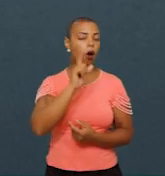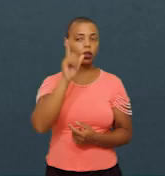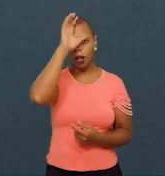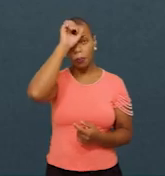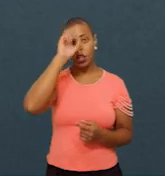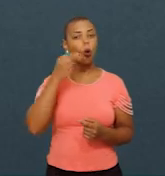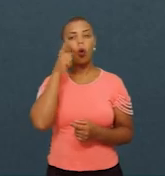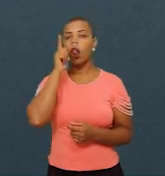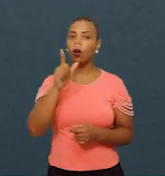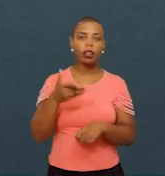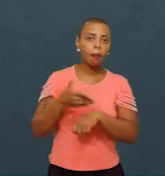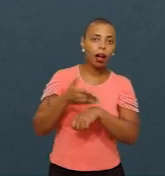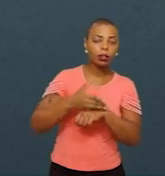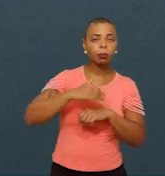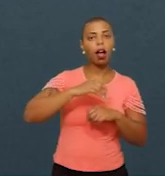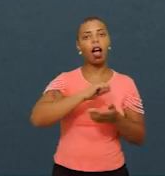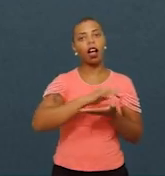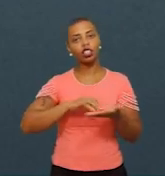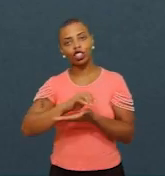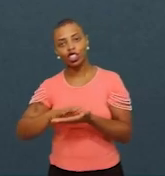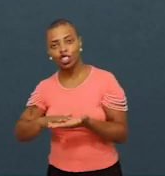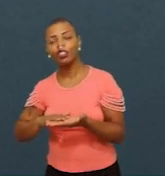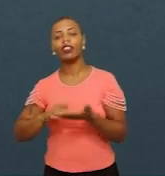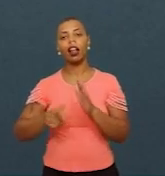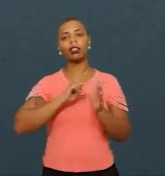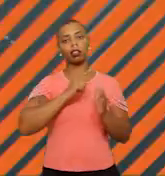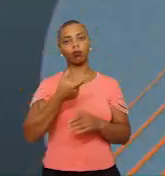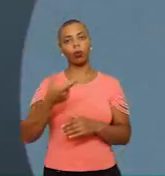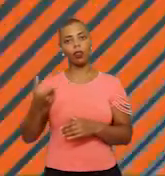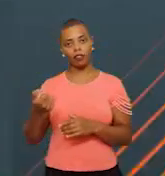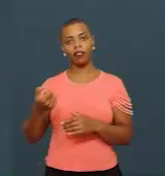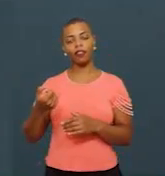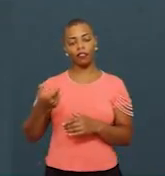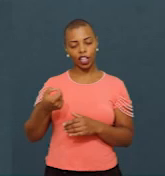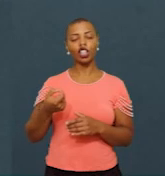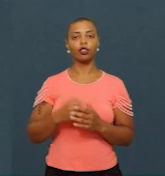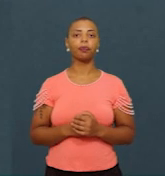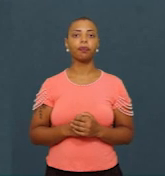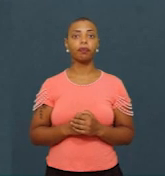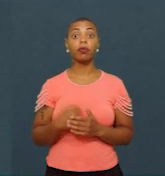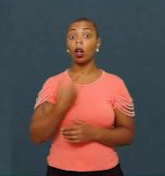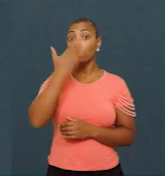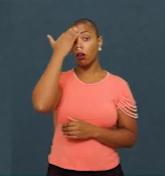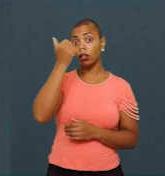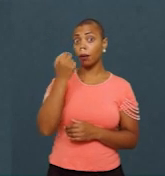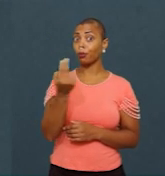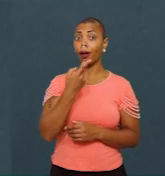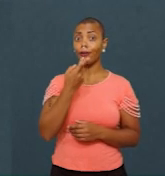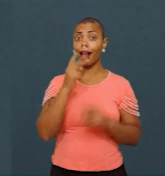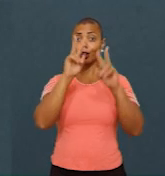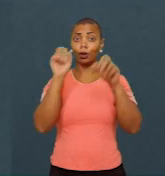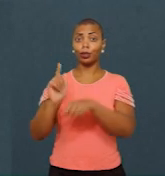conseguiram participar das atividades anteriores. E a gente sabe que não dá para falar de gestão